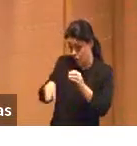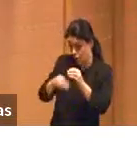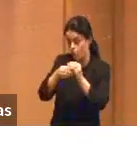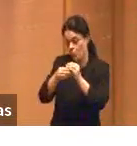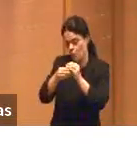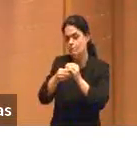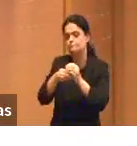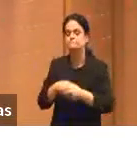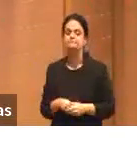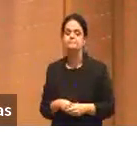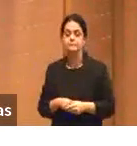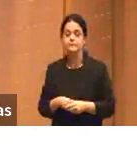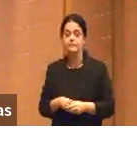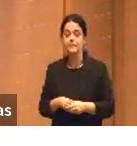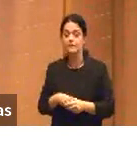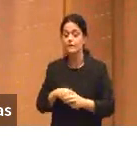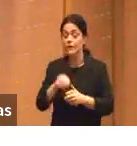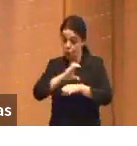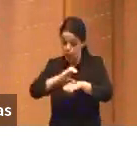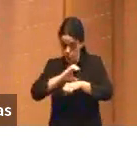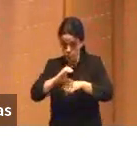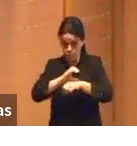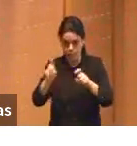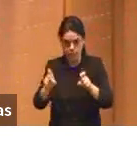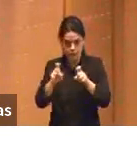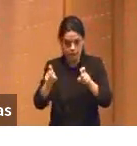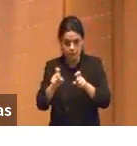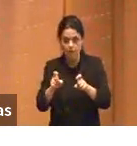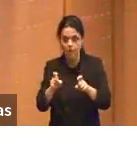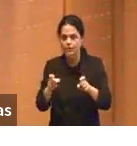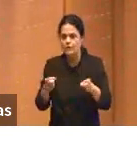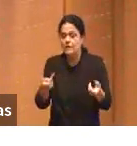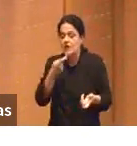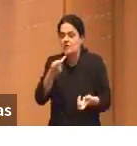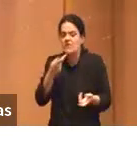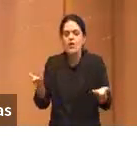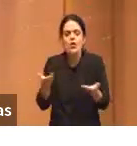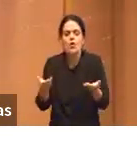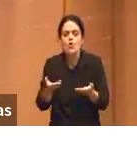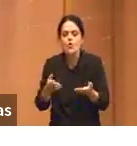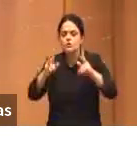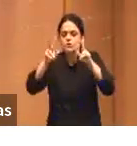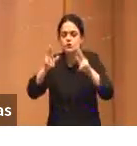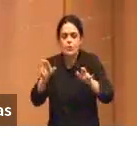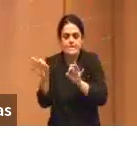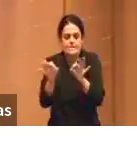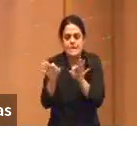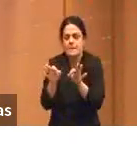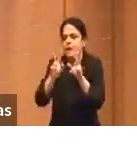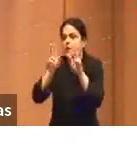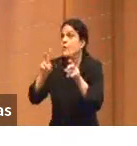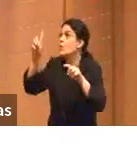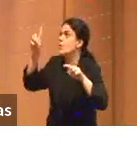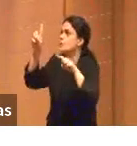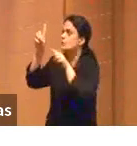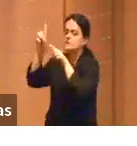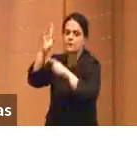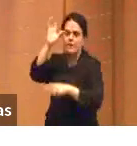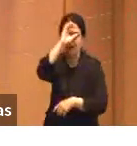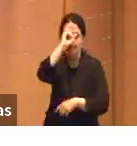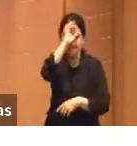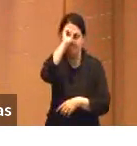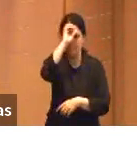ele declara que hoje eu codifico igual a um Deus e aprendo demais com o chat GPT 4.